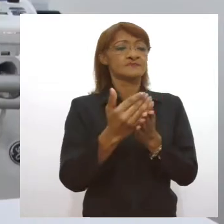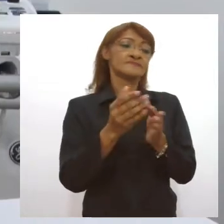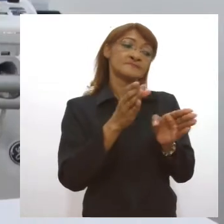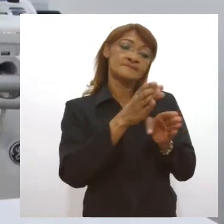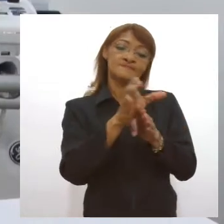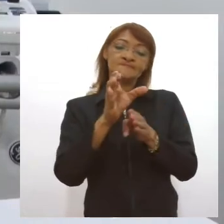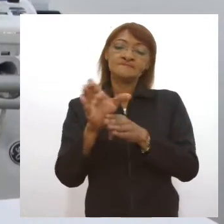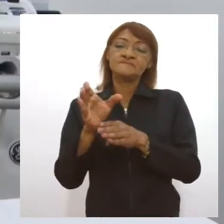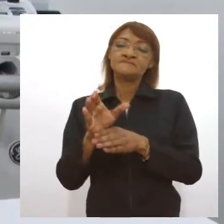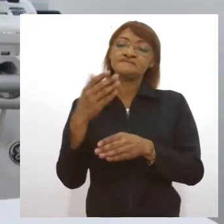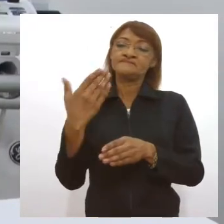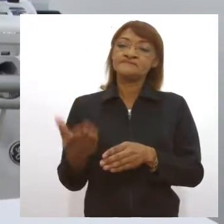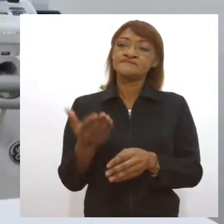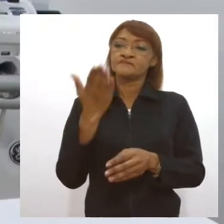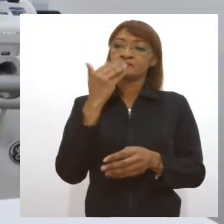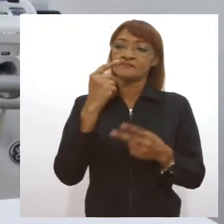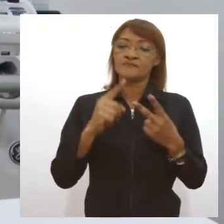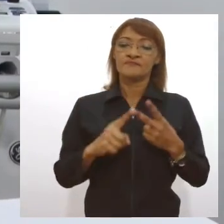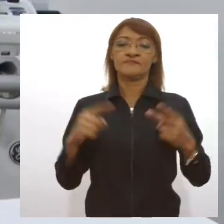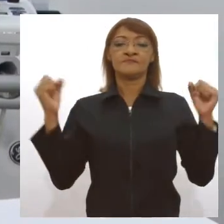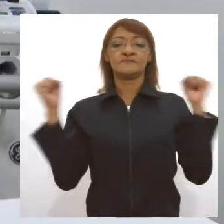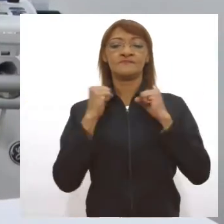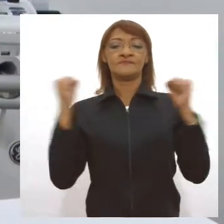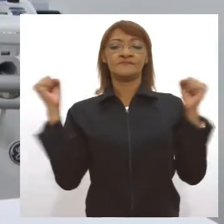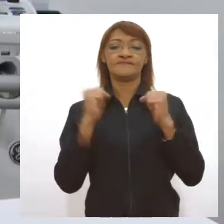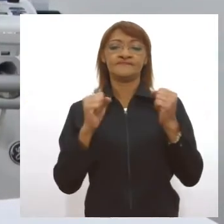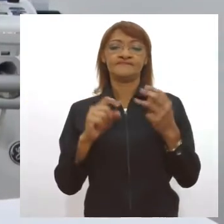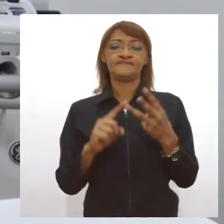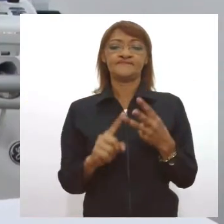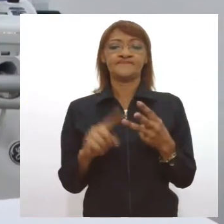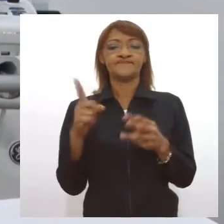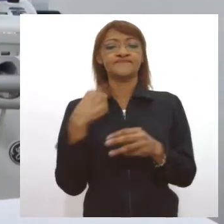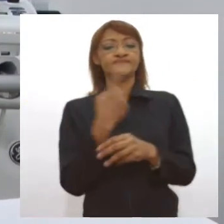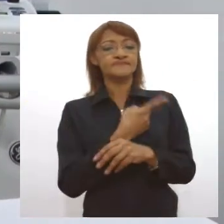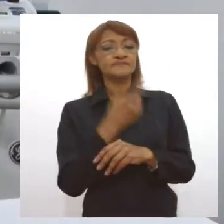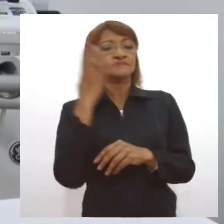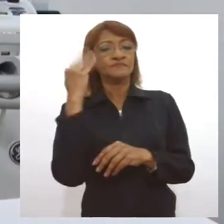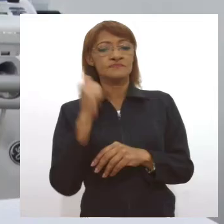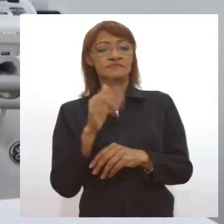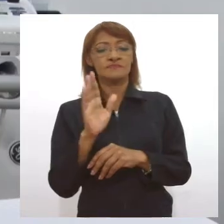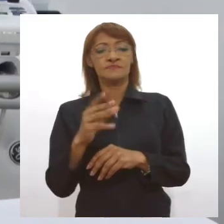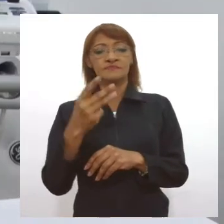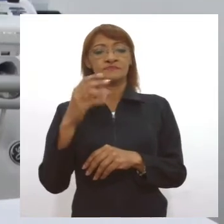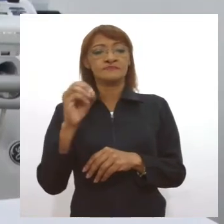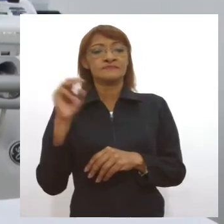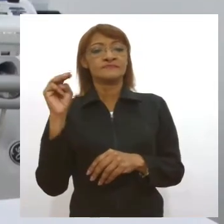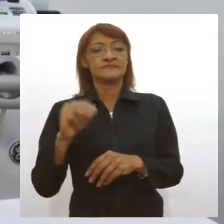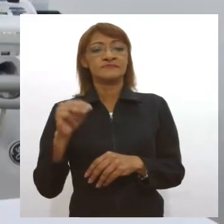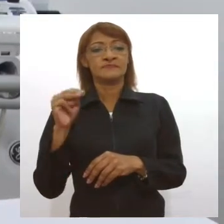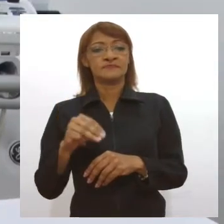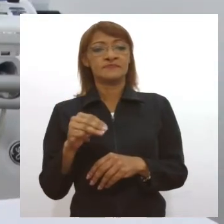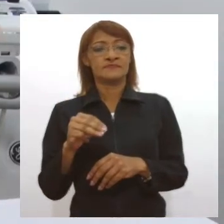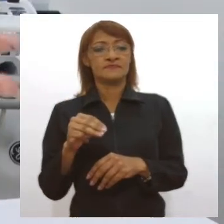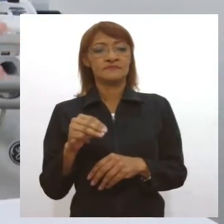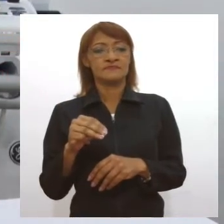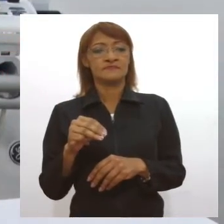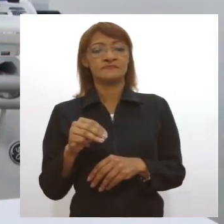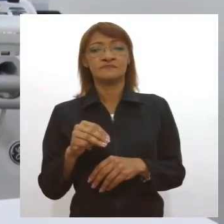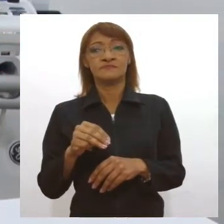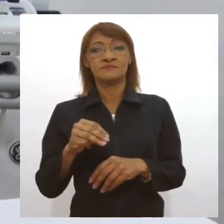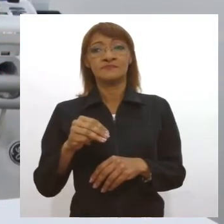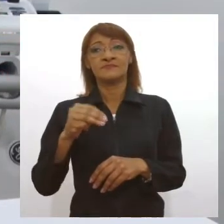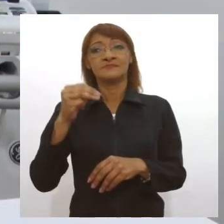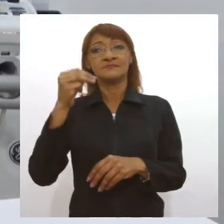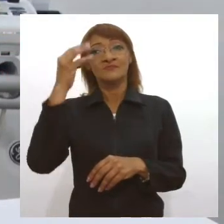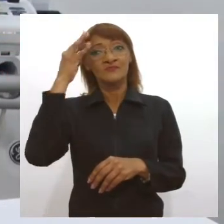alimentação, de atividade física, a gente sabe que pelo menos 30 minutos, 4 vezes por semana,